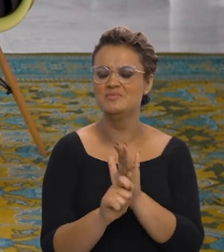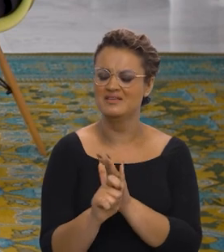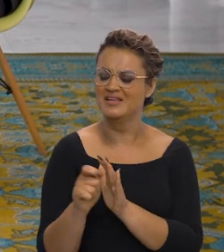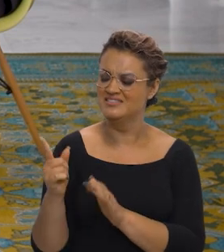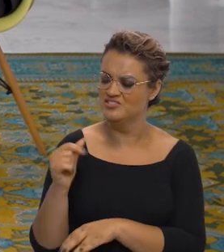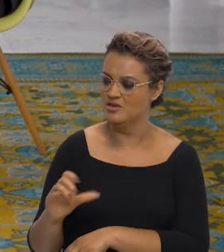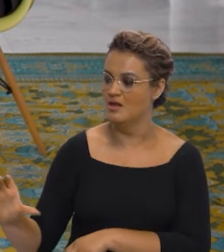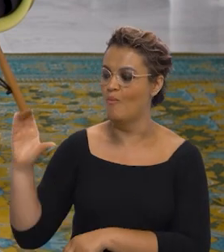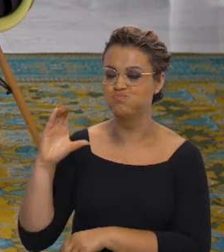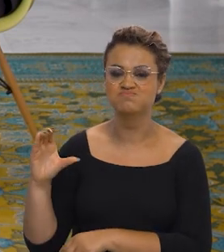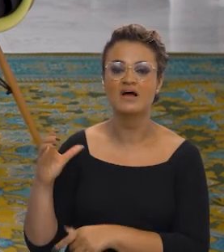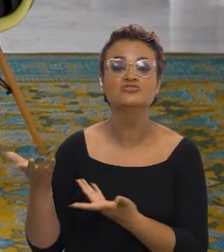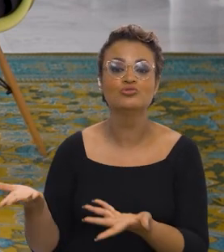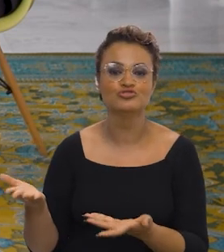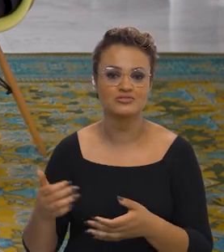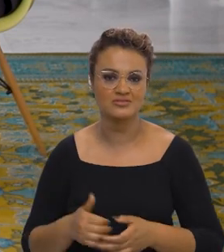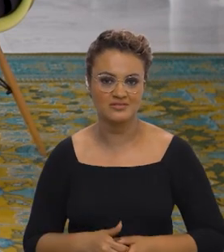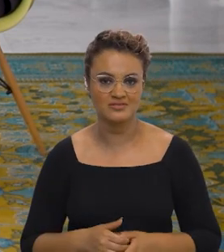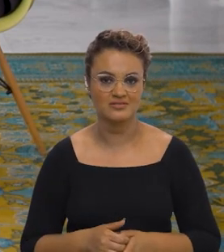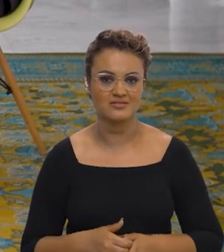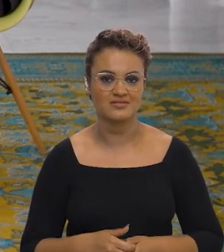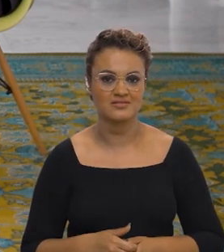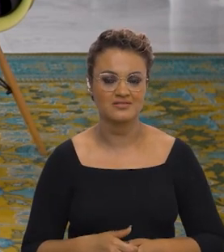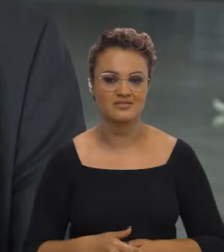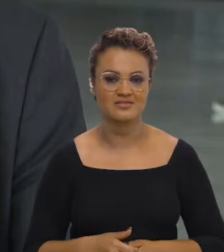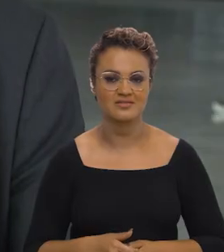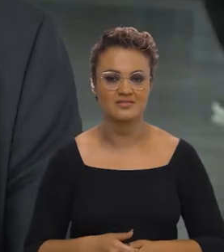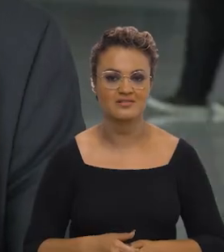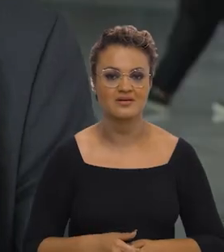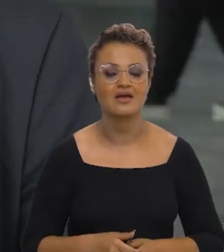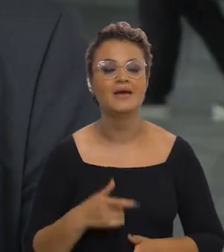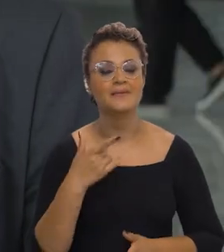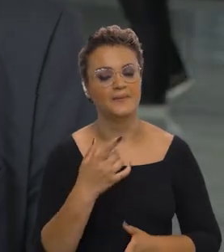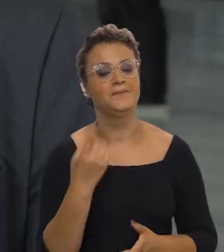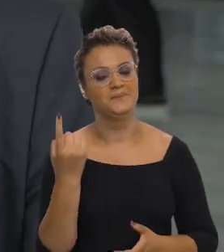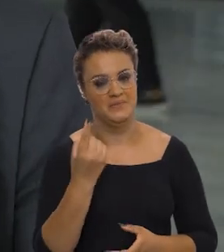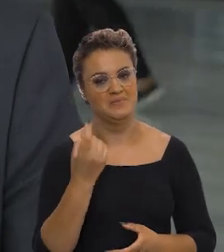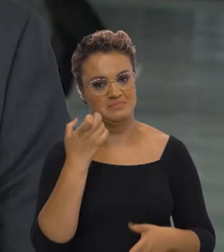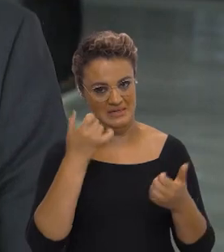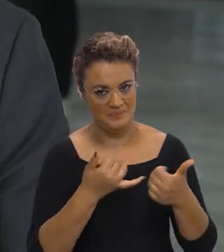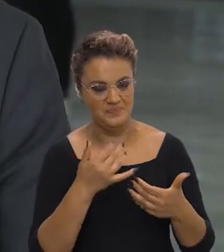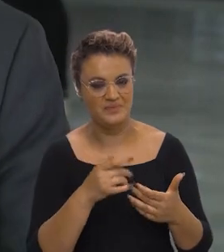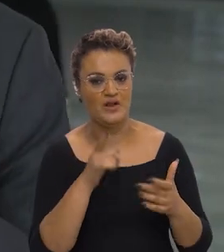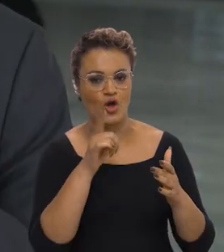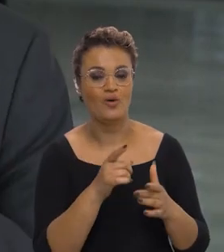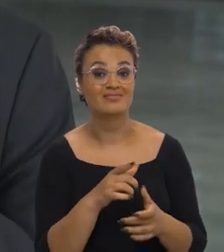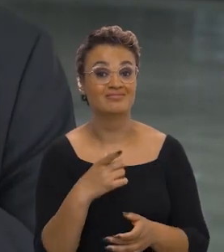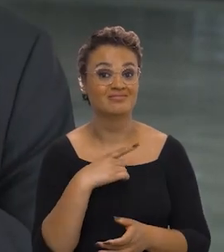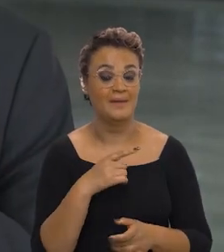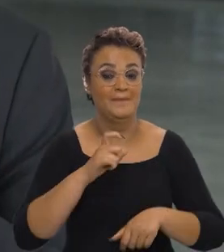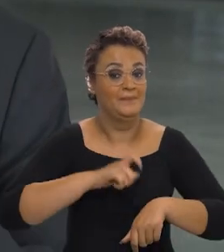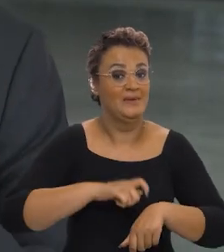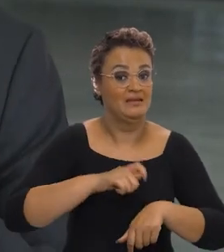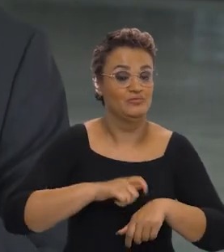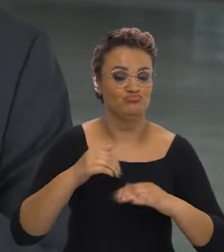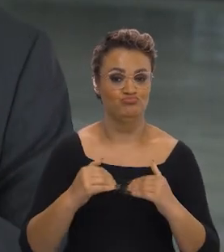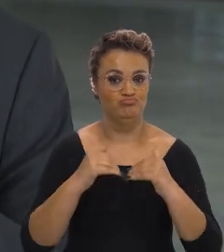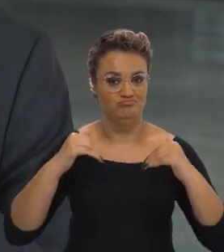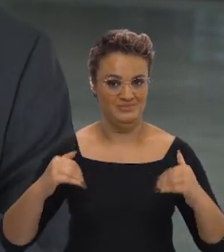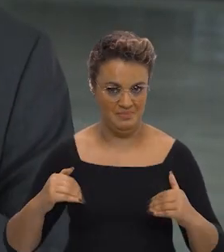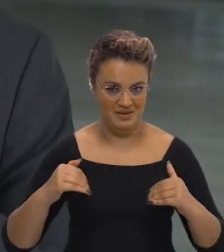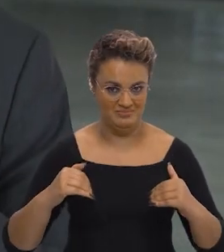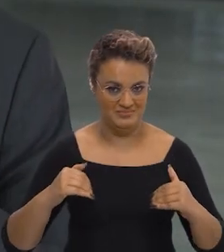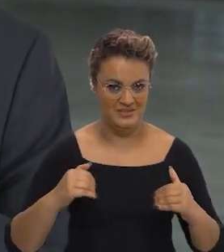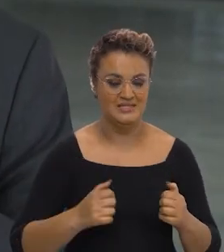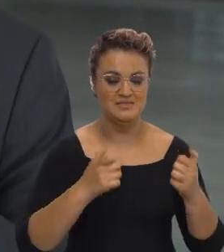Da onde vem esse recurso todo? Explica isso para a gente. Tá bom. Então, primeiro, é preciso diferenciar, né? Que tem dois momentos antes